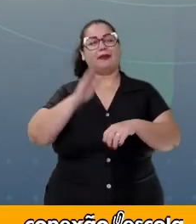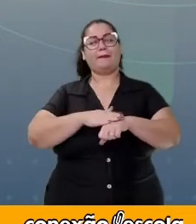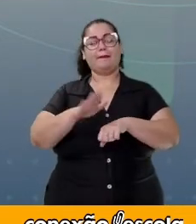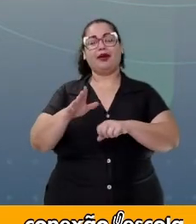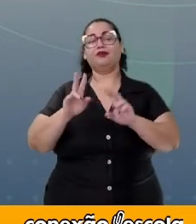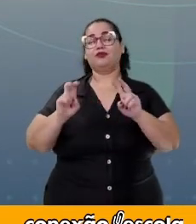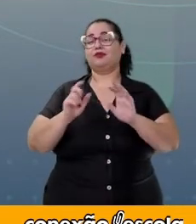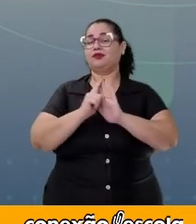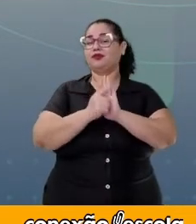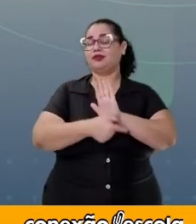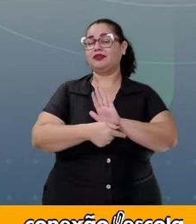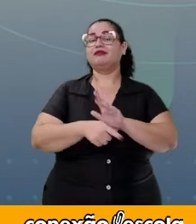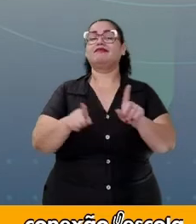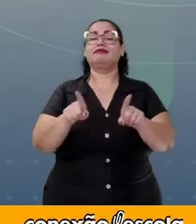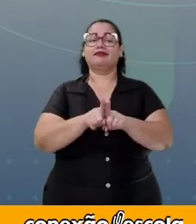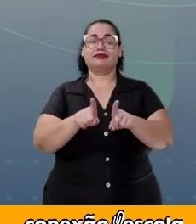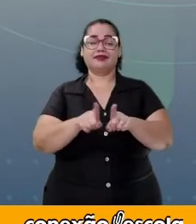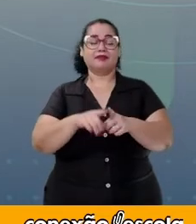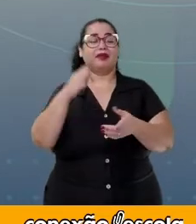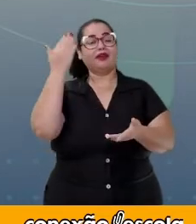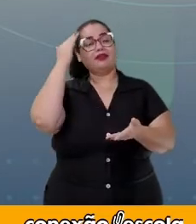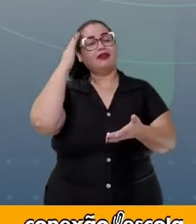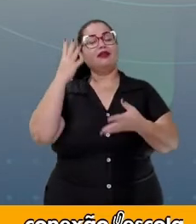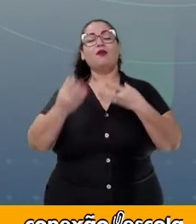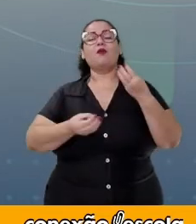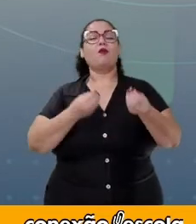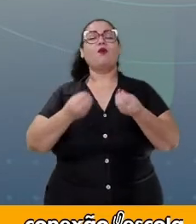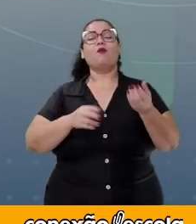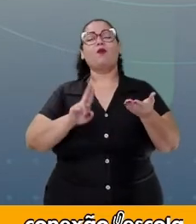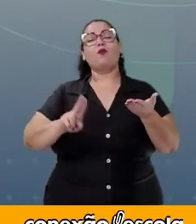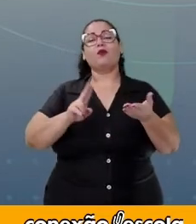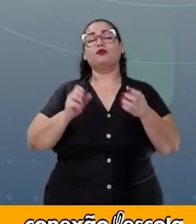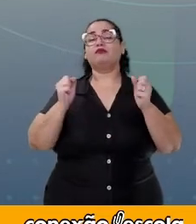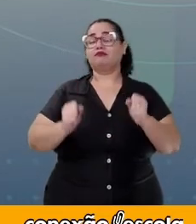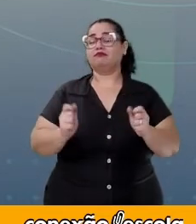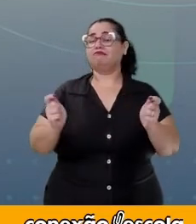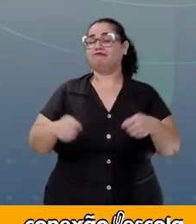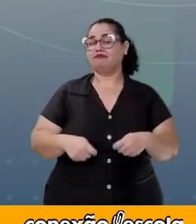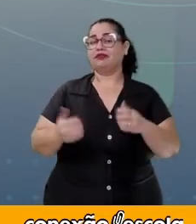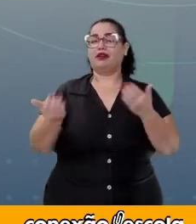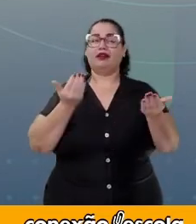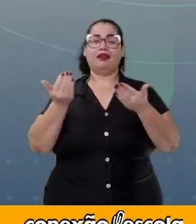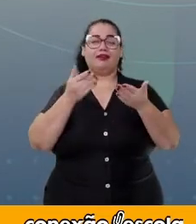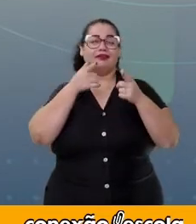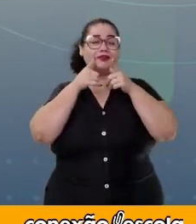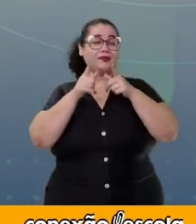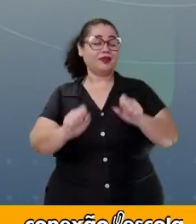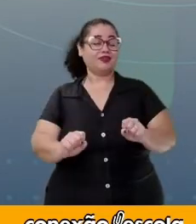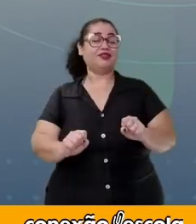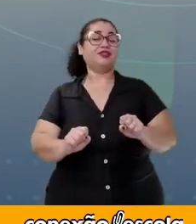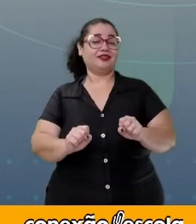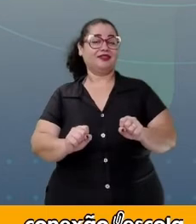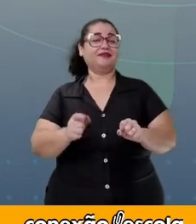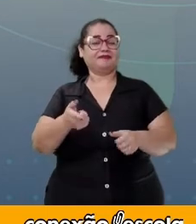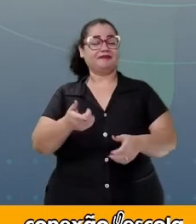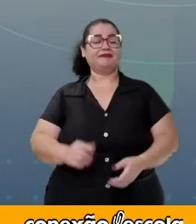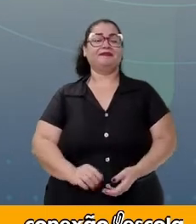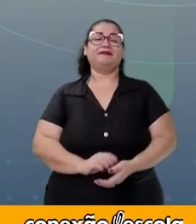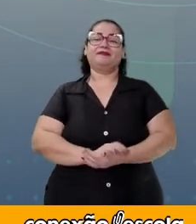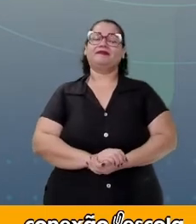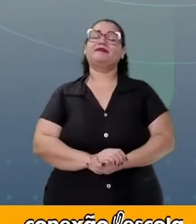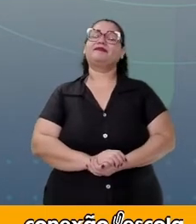respeito desse gênero e também entender como podemos usá-lo em uma aula de análise linguística, por exemplo.